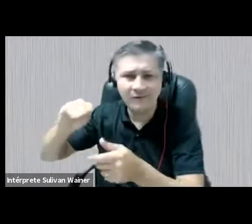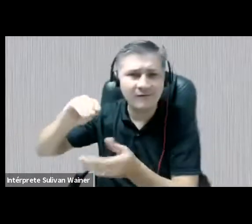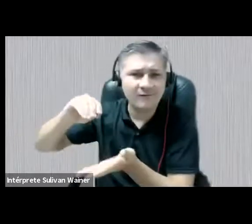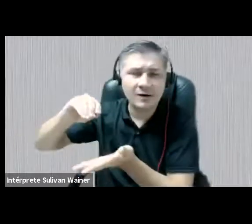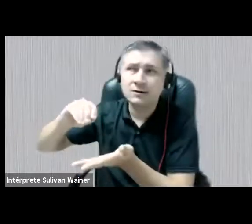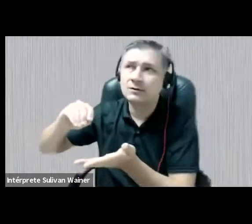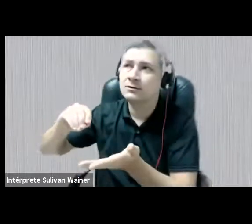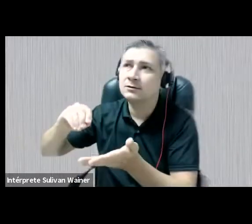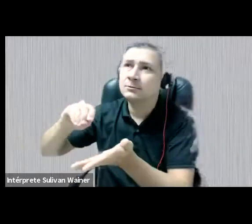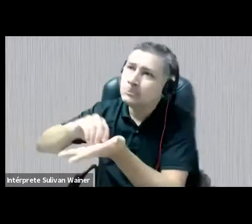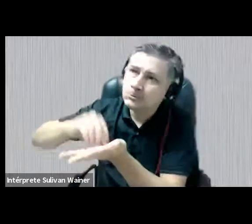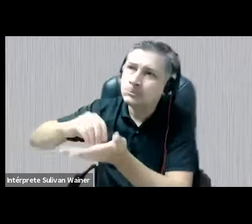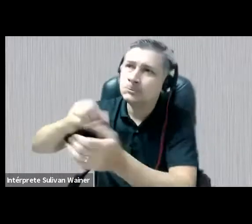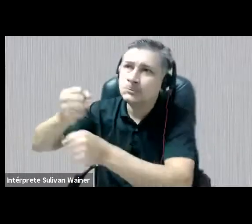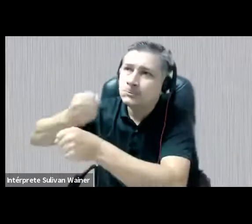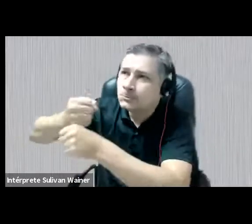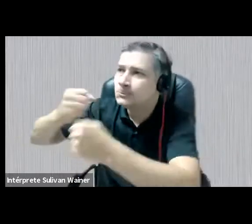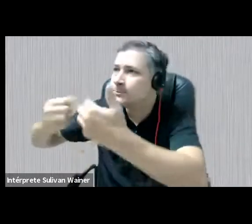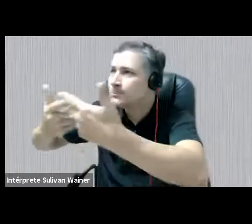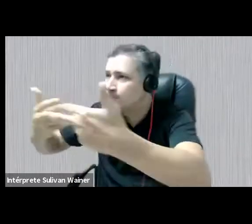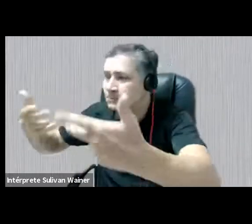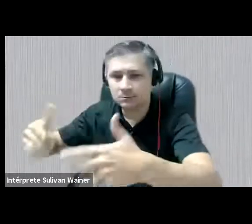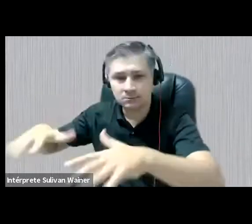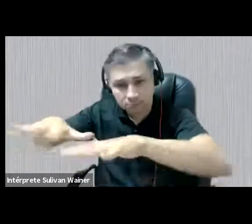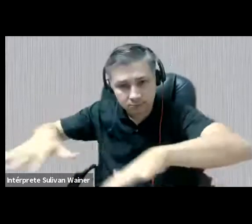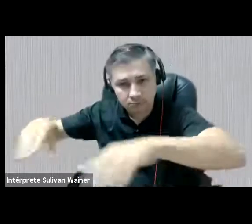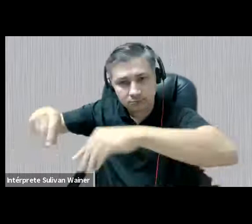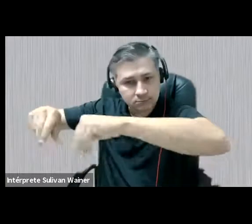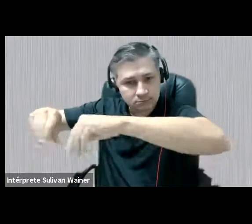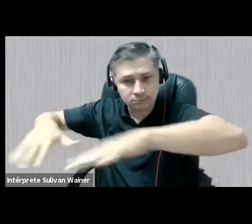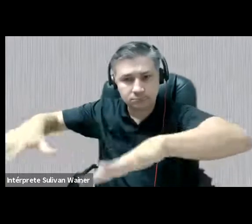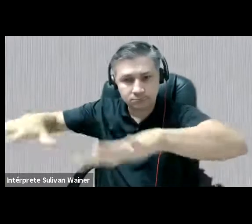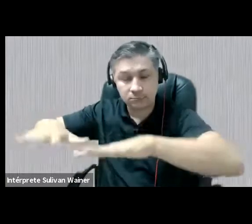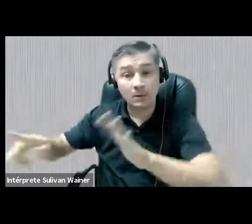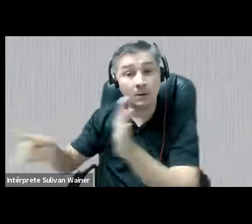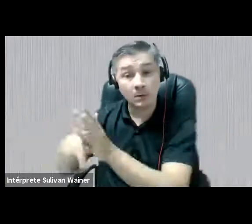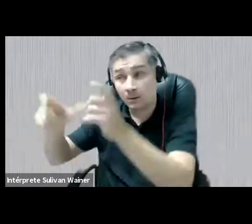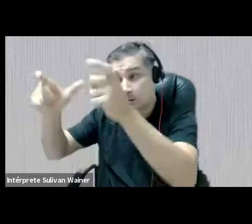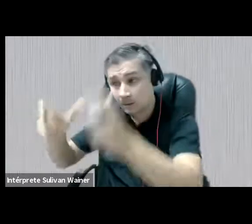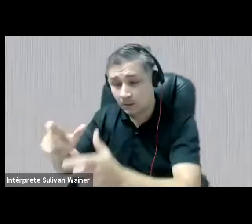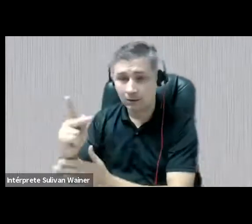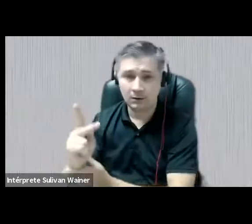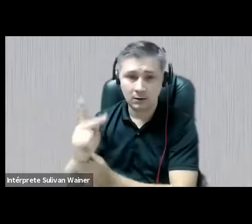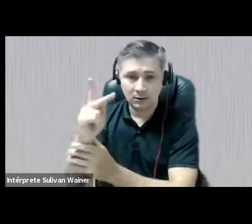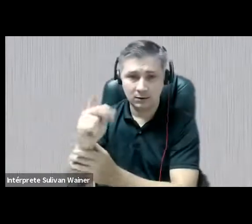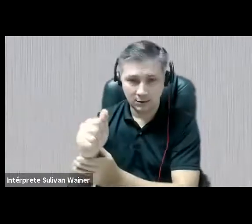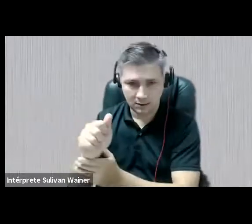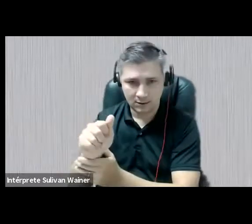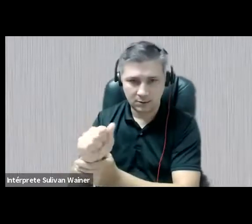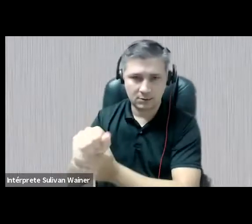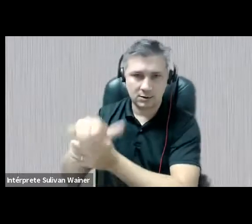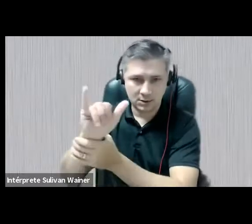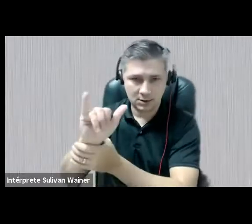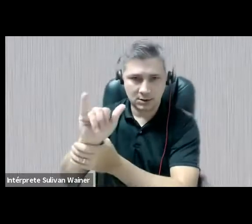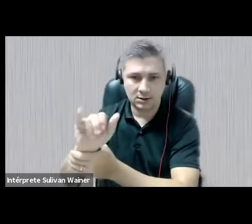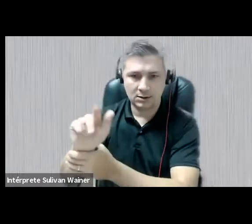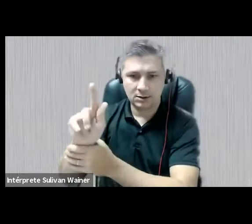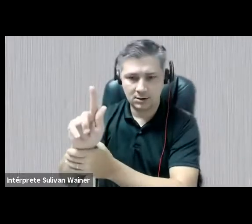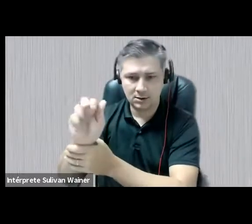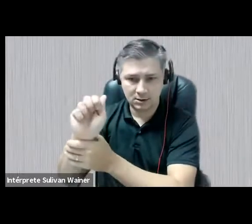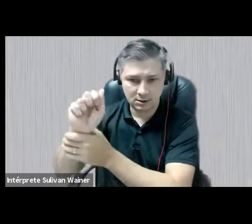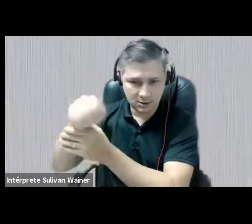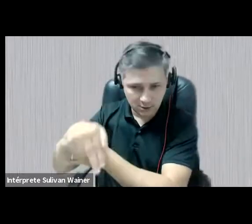indígenas, e, a, esse território, o Kaigang, então, foi classificado, segundo, né,